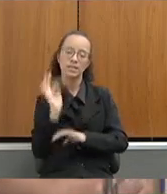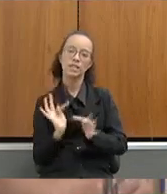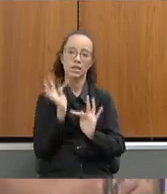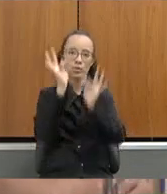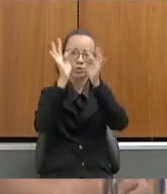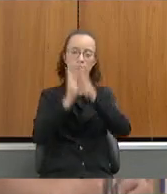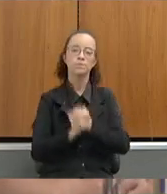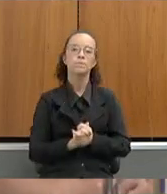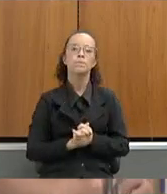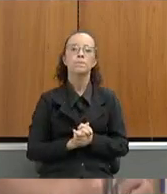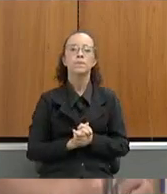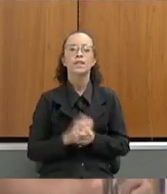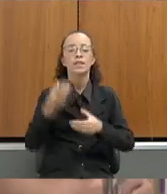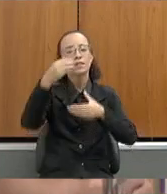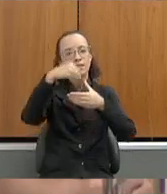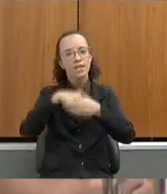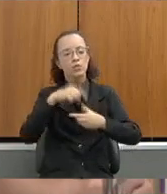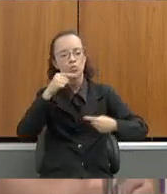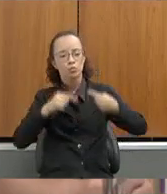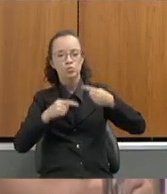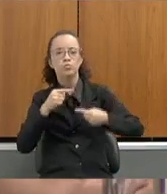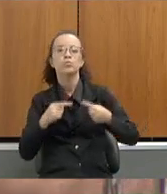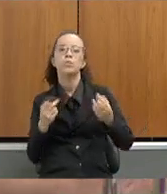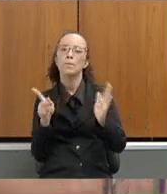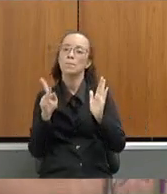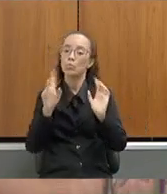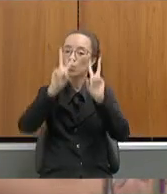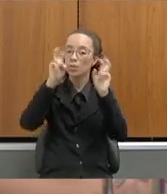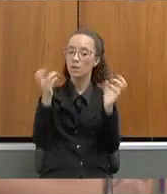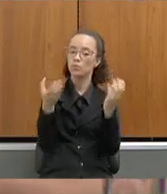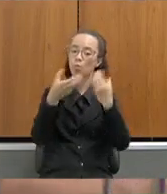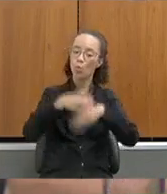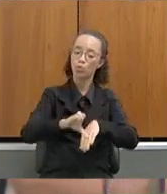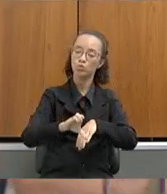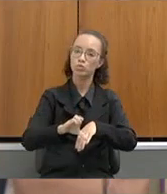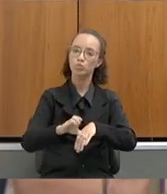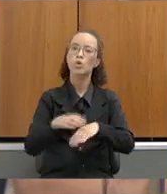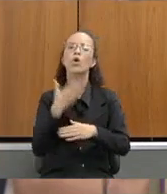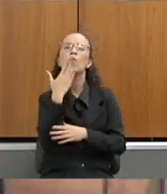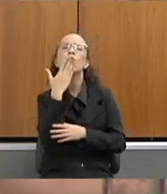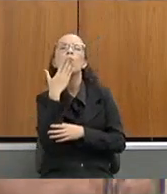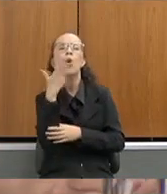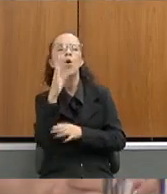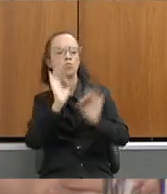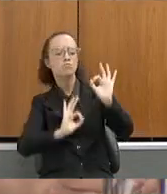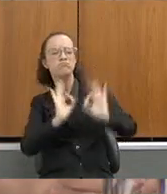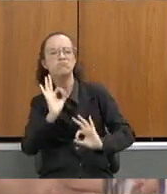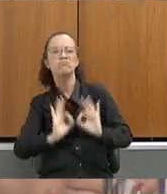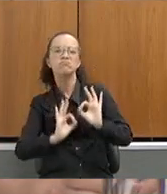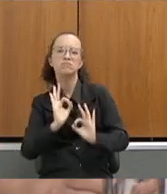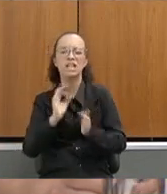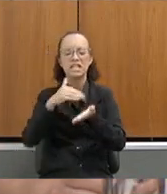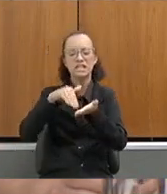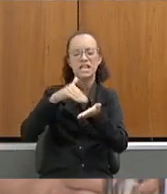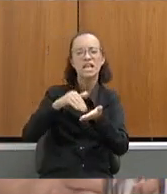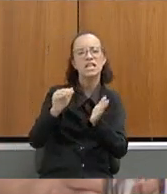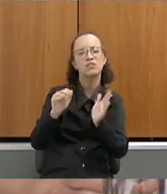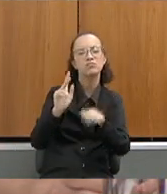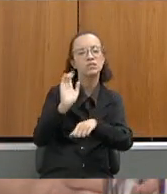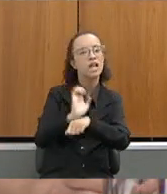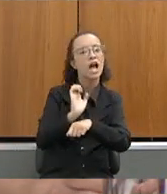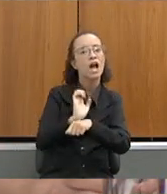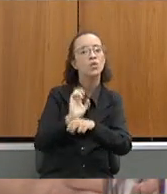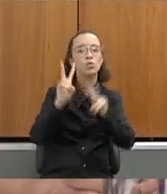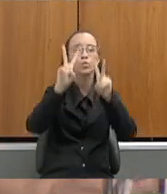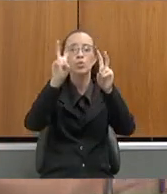E dentro ainda da discussão do concurso público, qual é o planejamento da Secretaria de Estado em relação